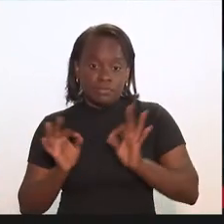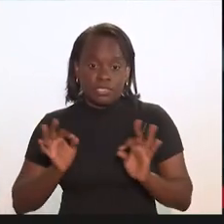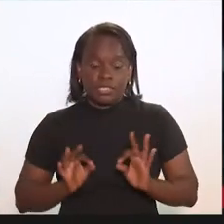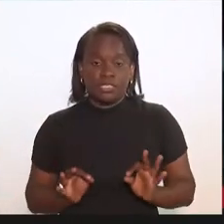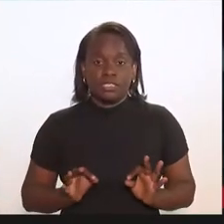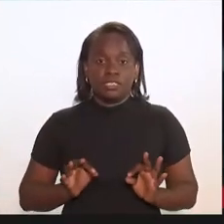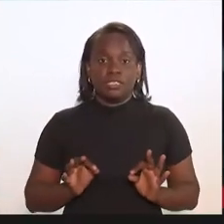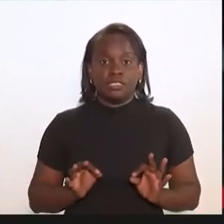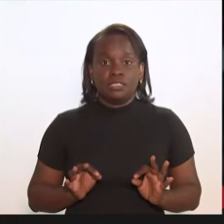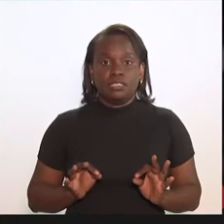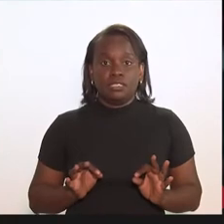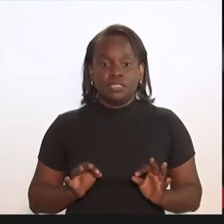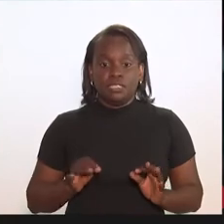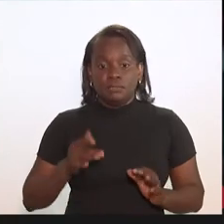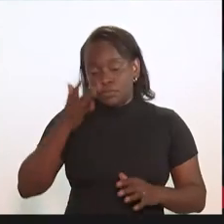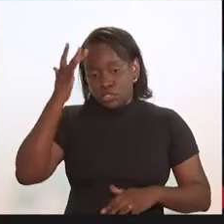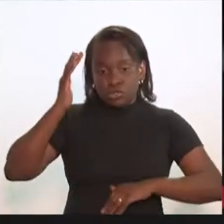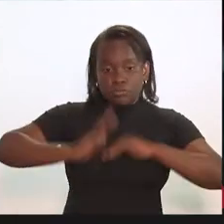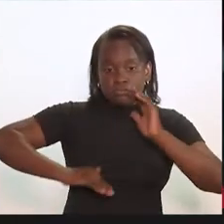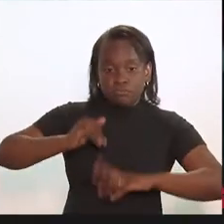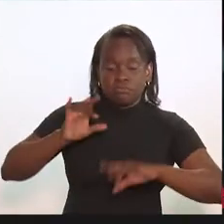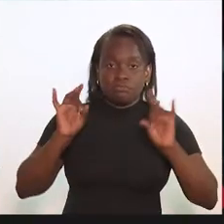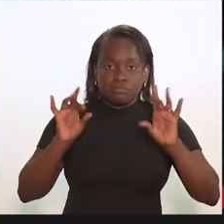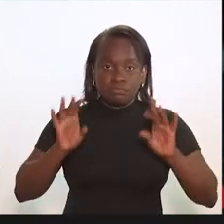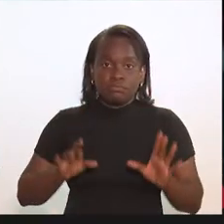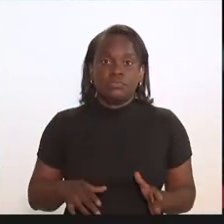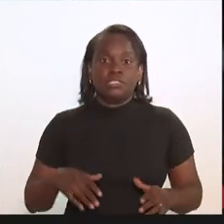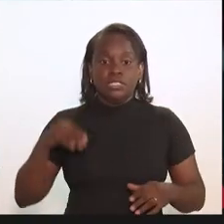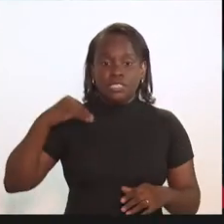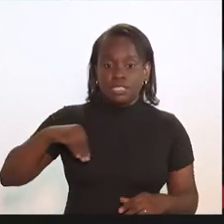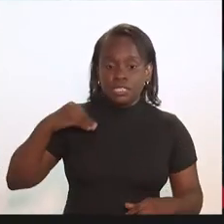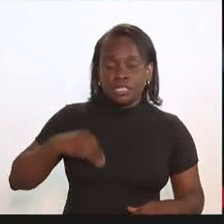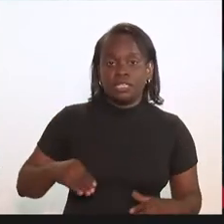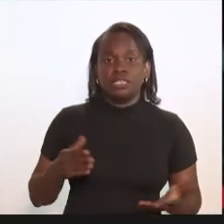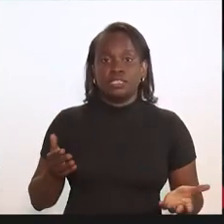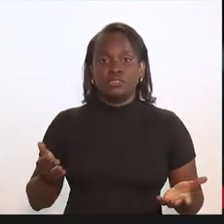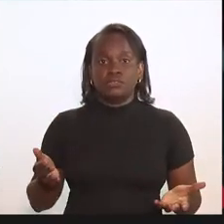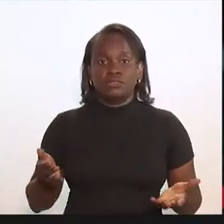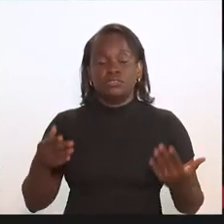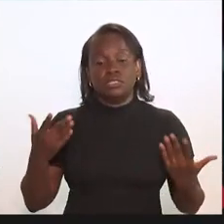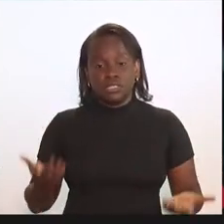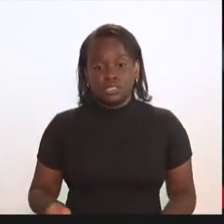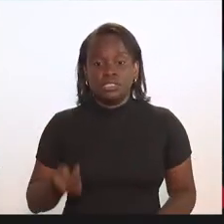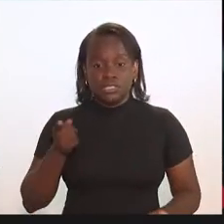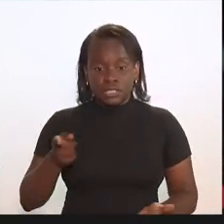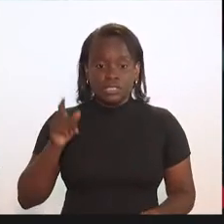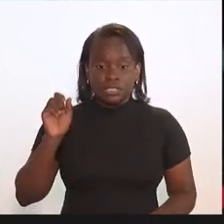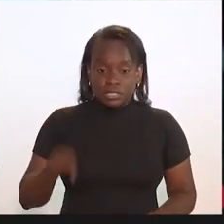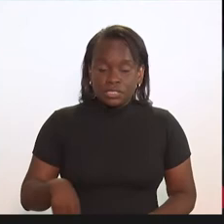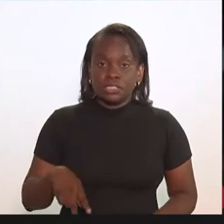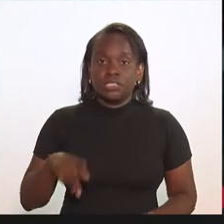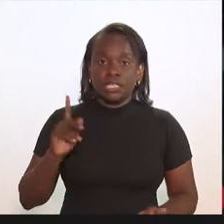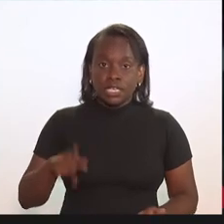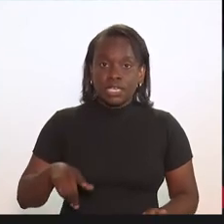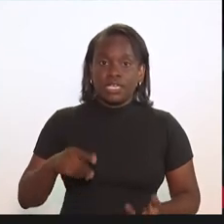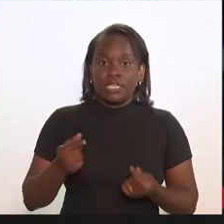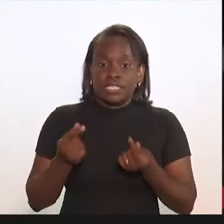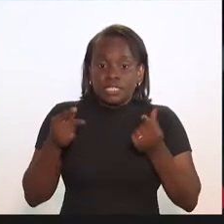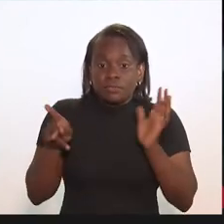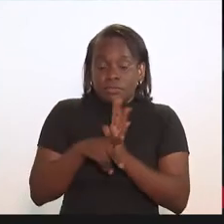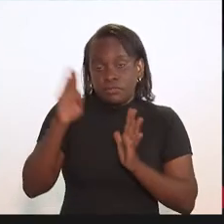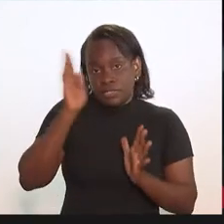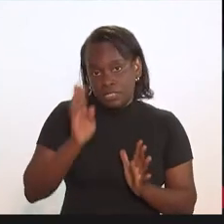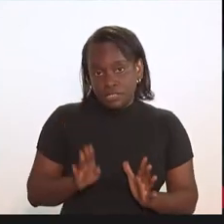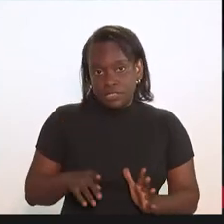produção de mão de obra especializada, de bons salários, e que isso, sim, é a grande